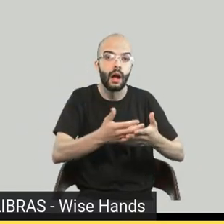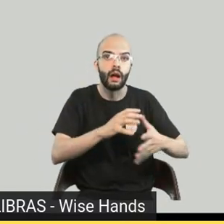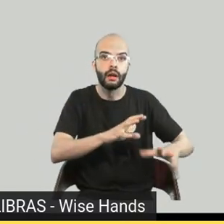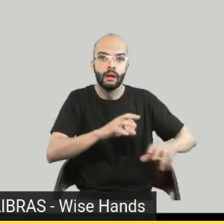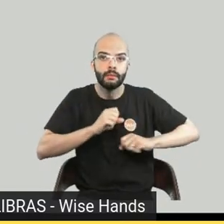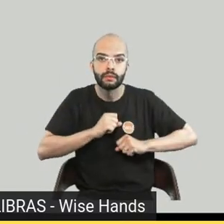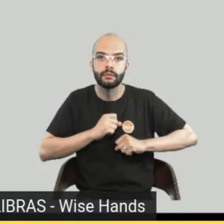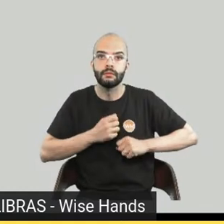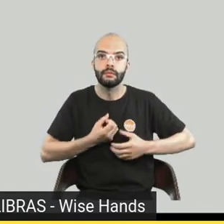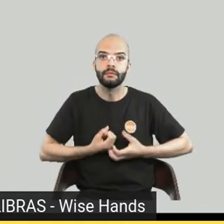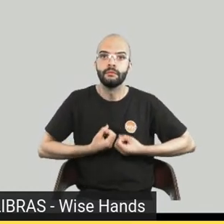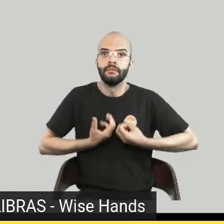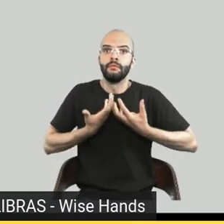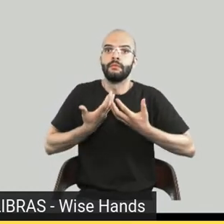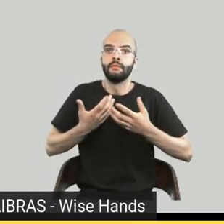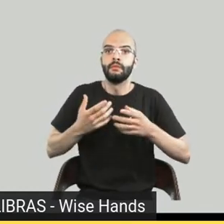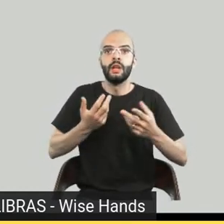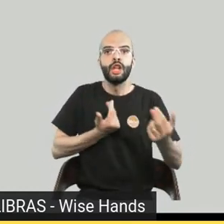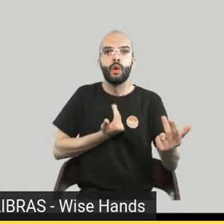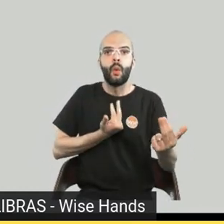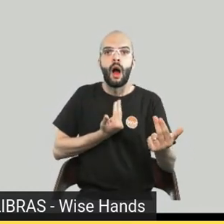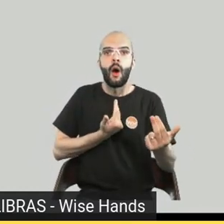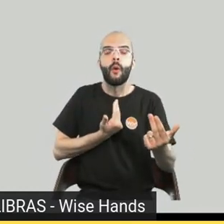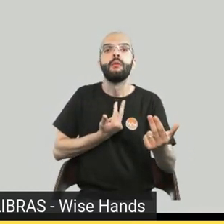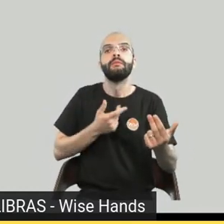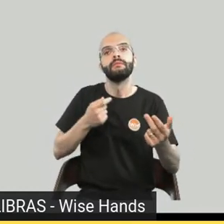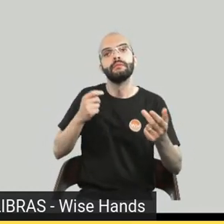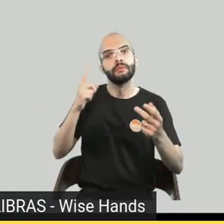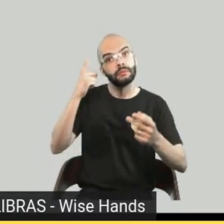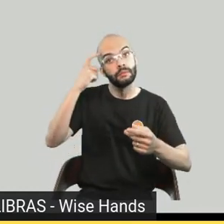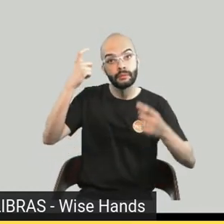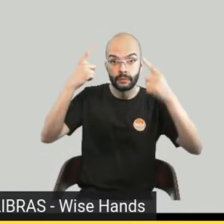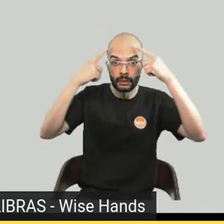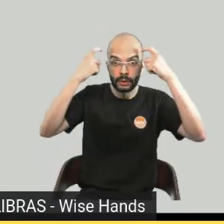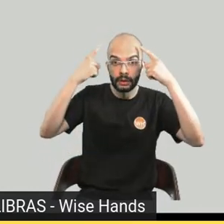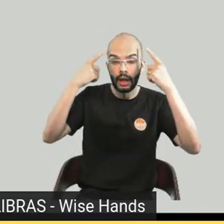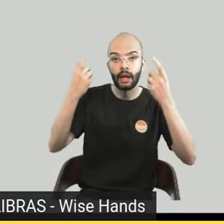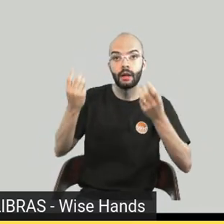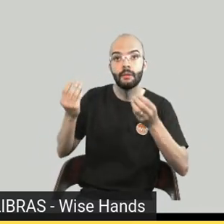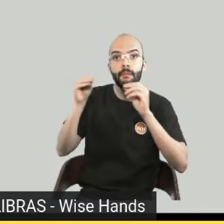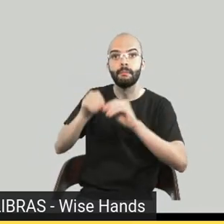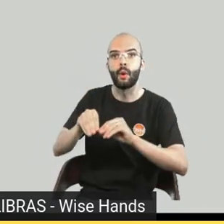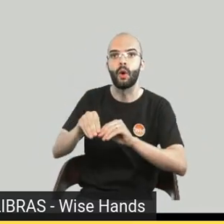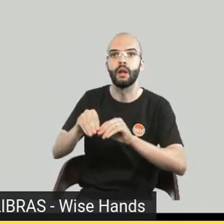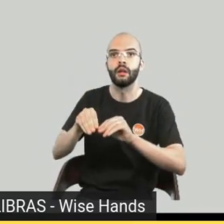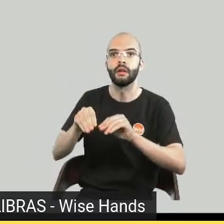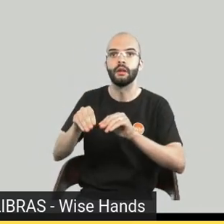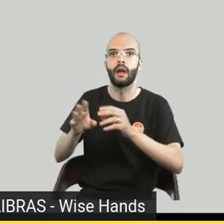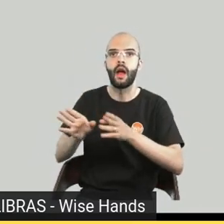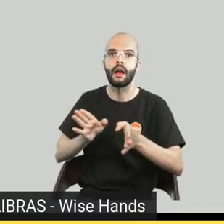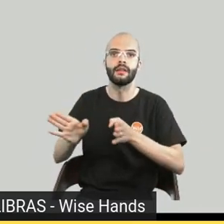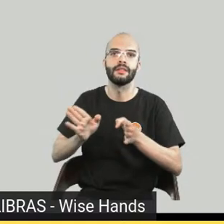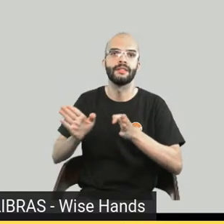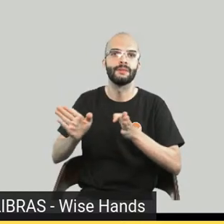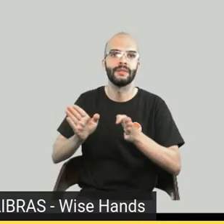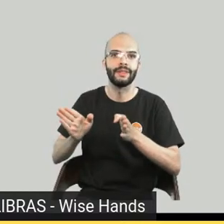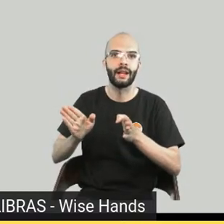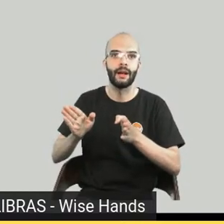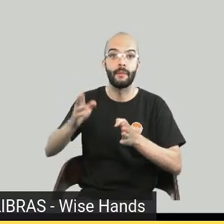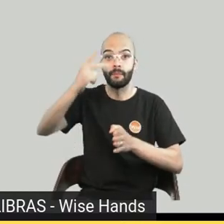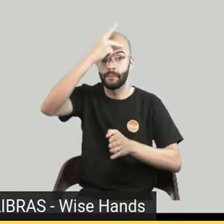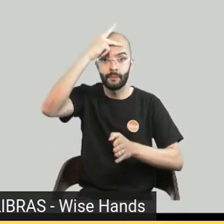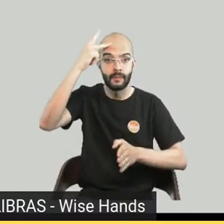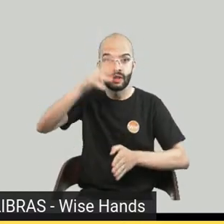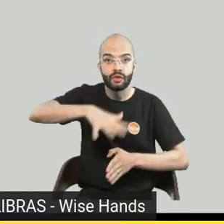surdos, cegos, cadeirantes, para a gente colocar realmente como protagonistas quem precisa da solução e a gente vem com